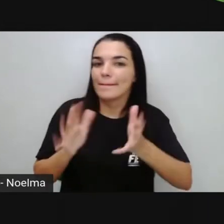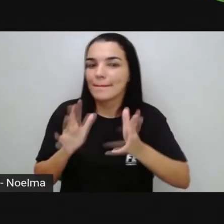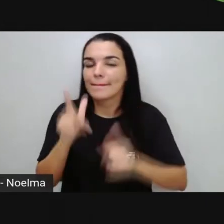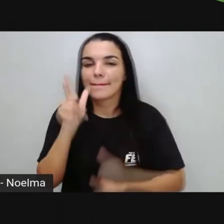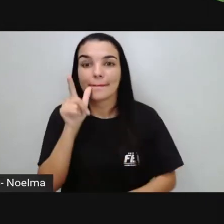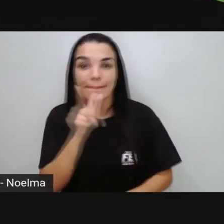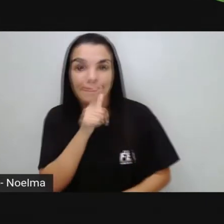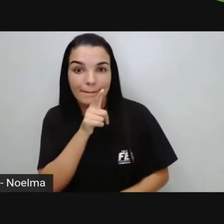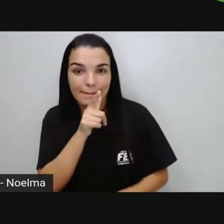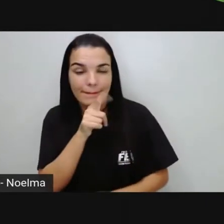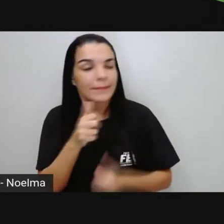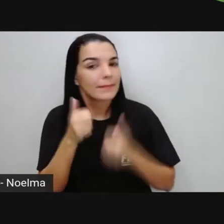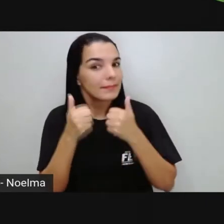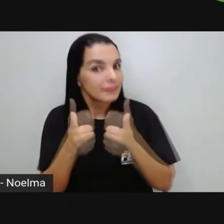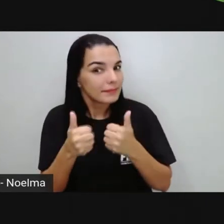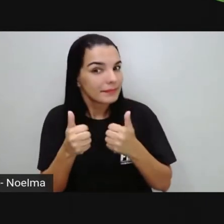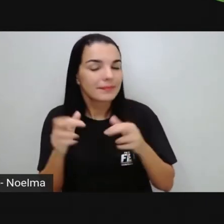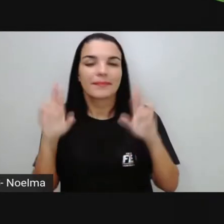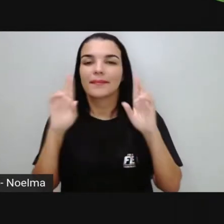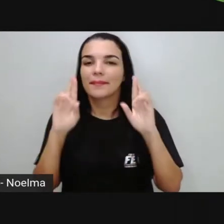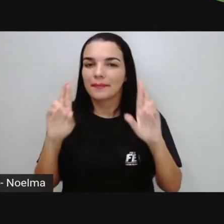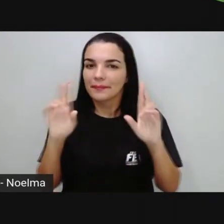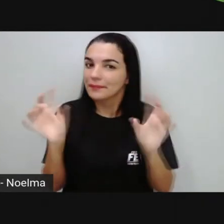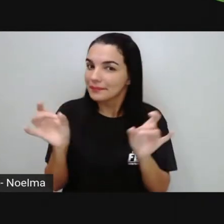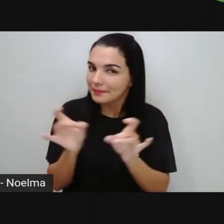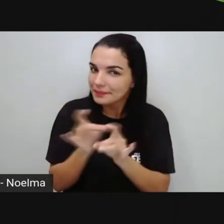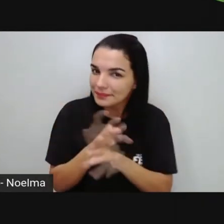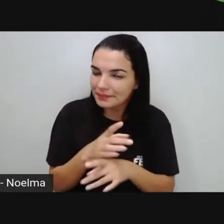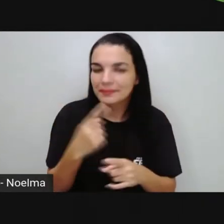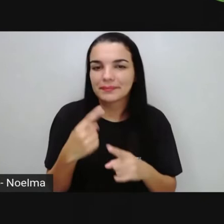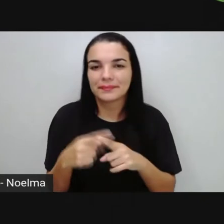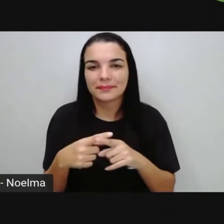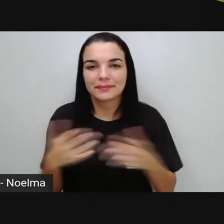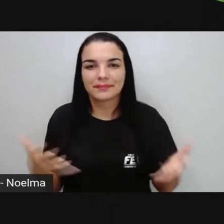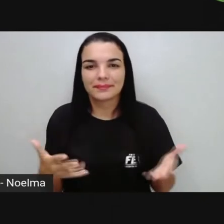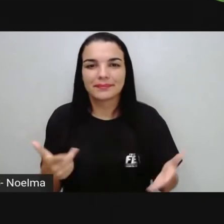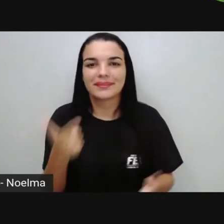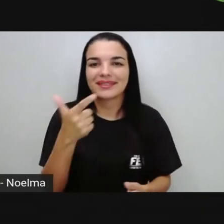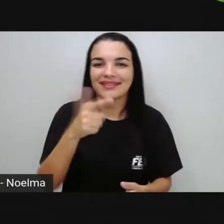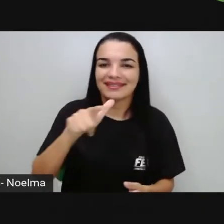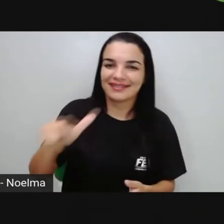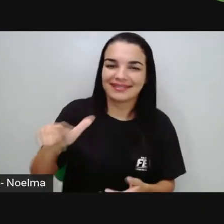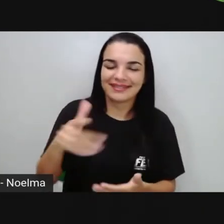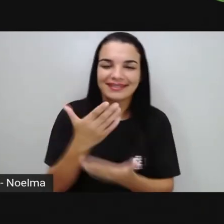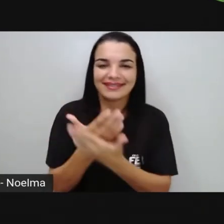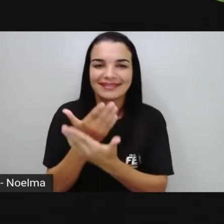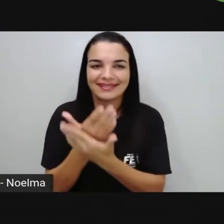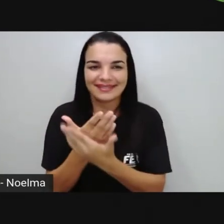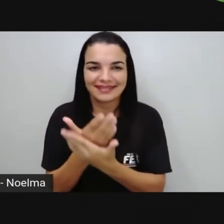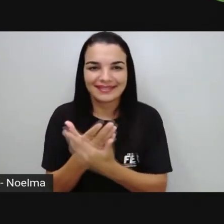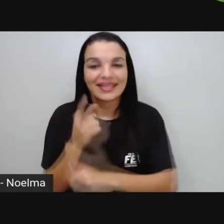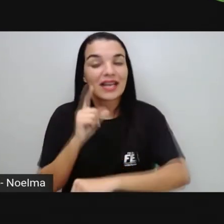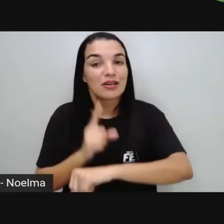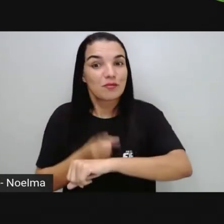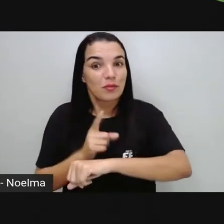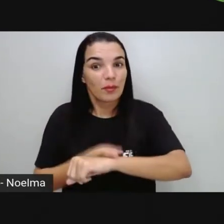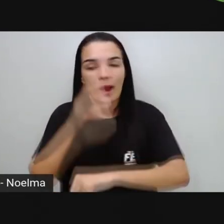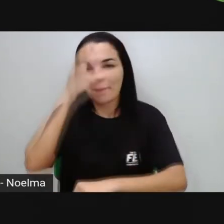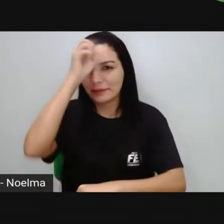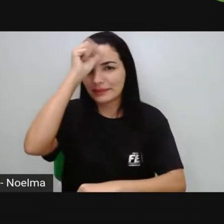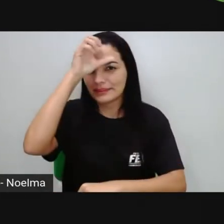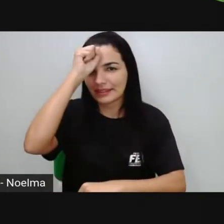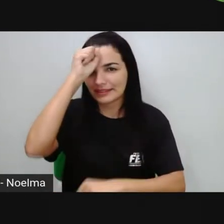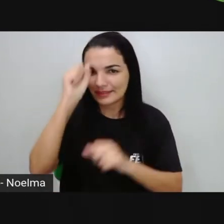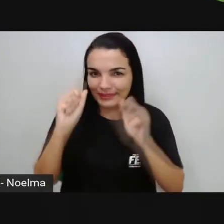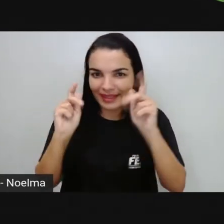aquele lanchinho? Eu espero que você tenha feito tudo isso, porque nós estamos aqui reunidos para mais uma aula, mais um momento de aprendizado.